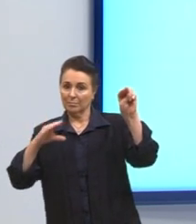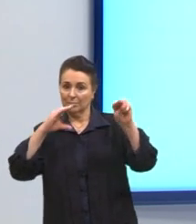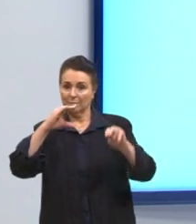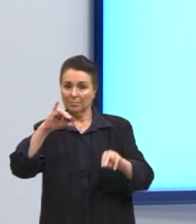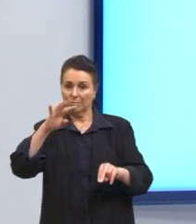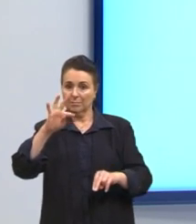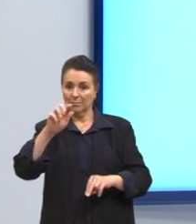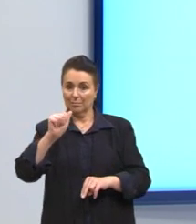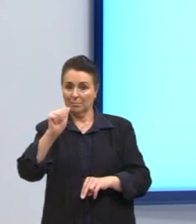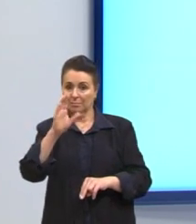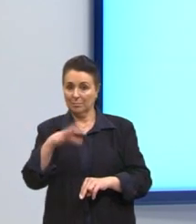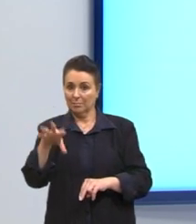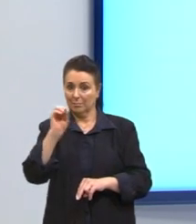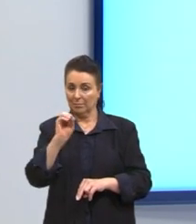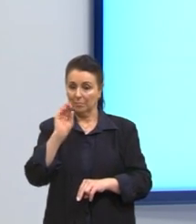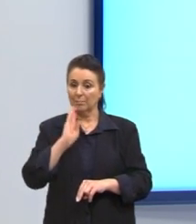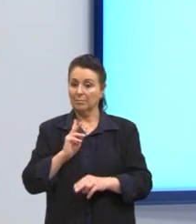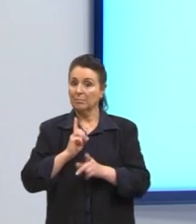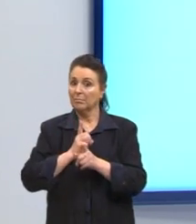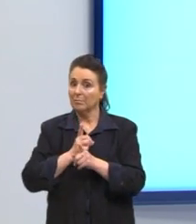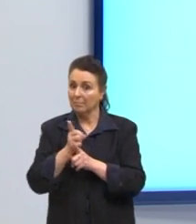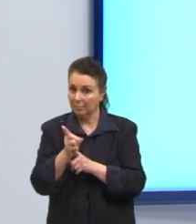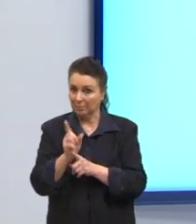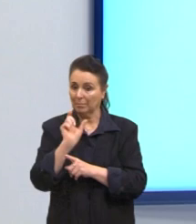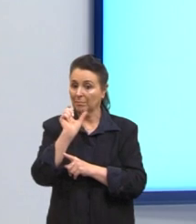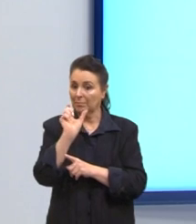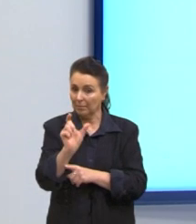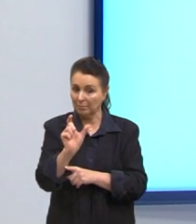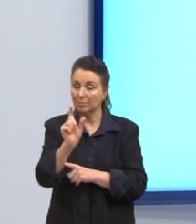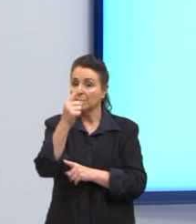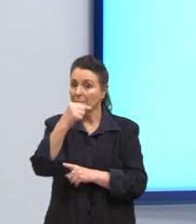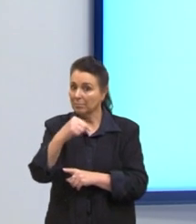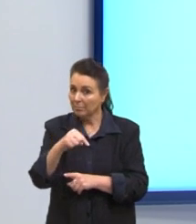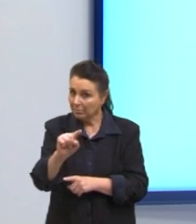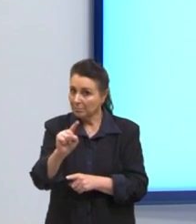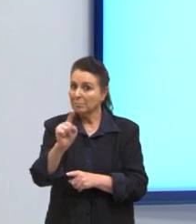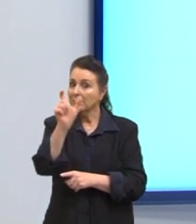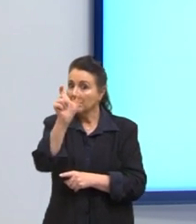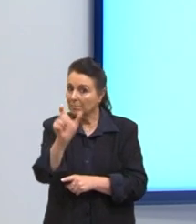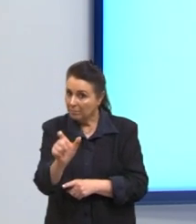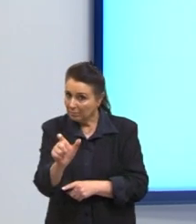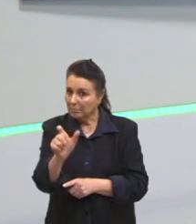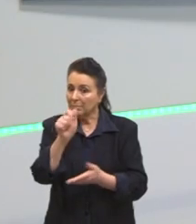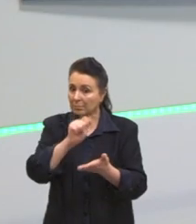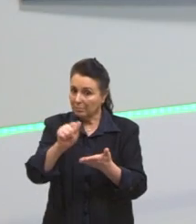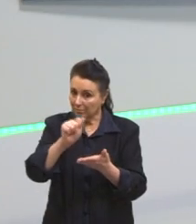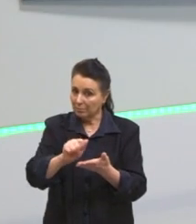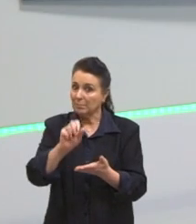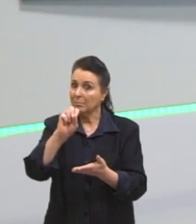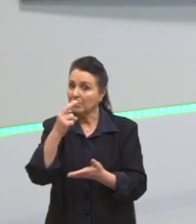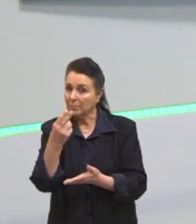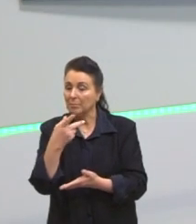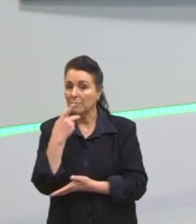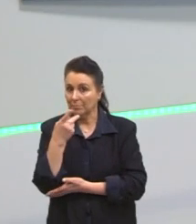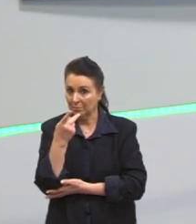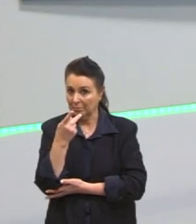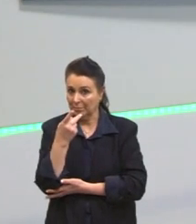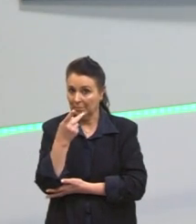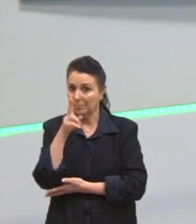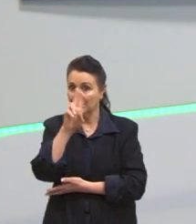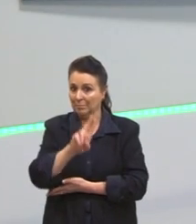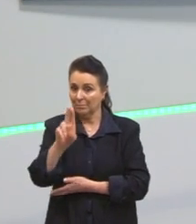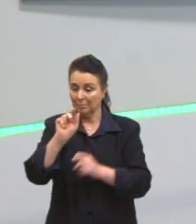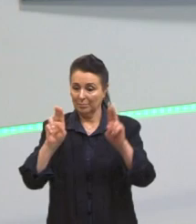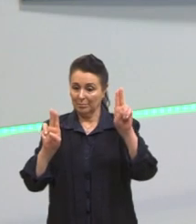que serve para isolar palavras que foram ditas ou escritas por outra pessoa. Então, nós temos